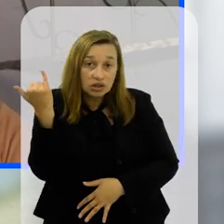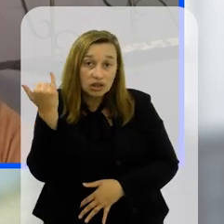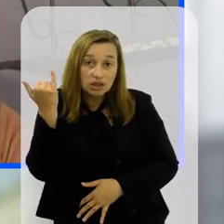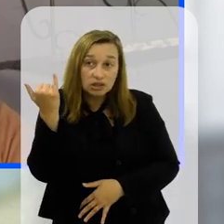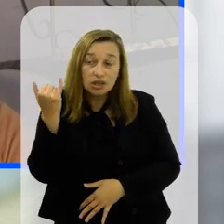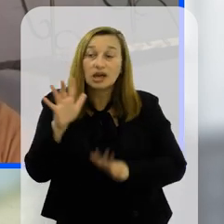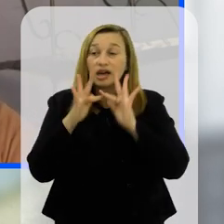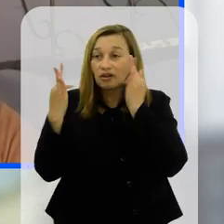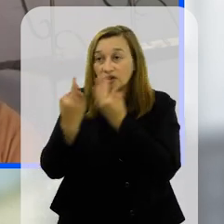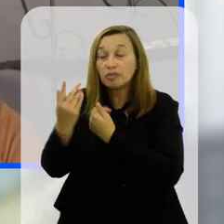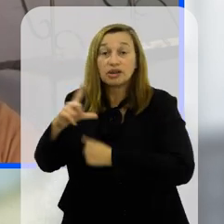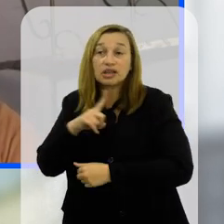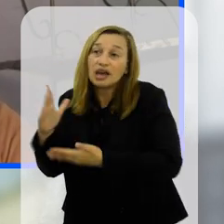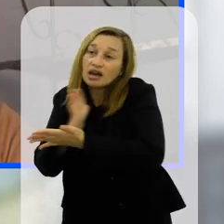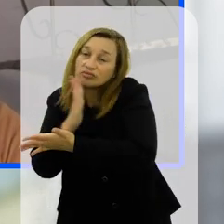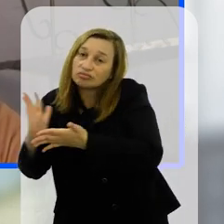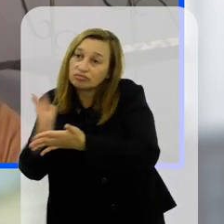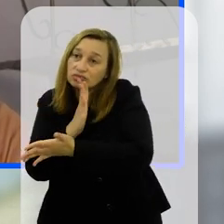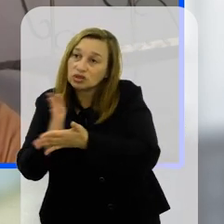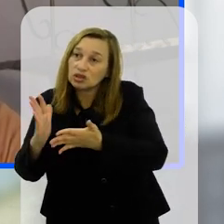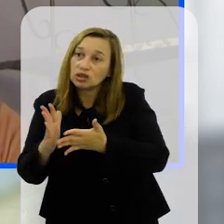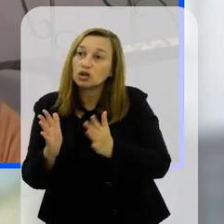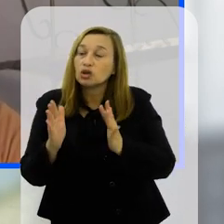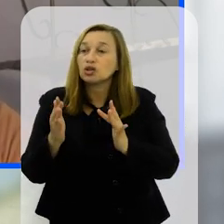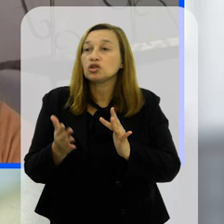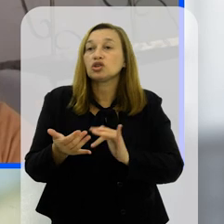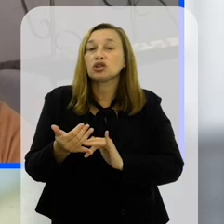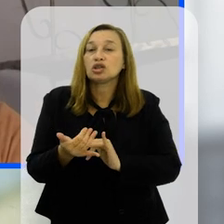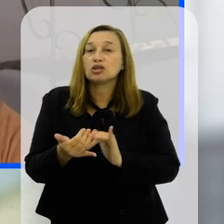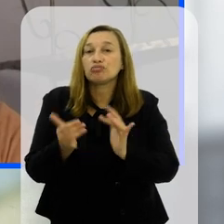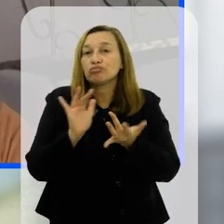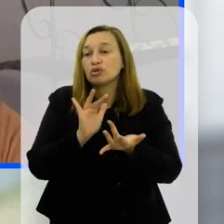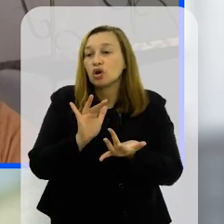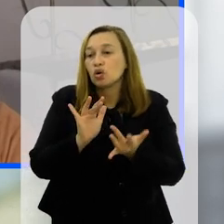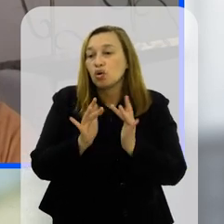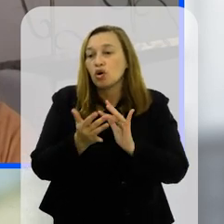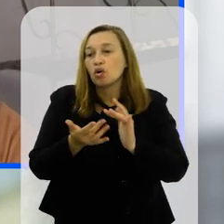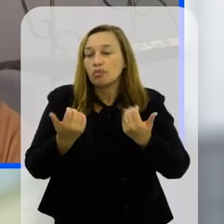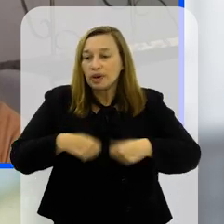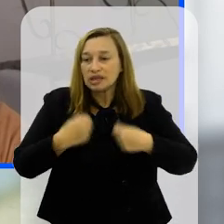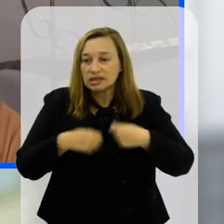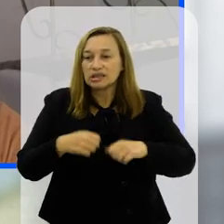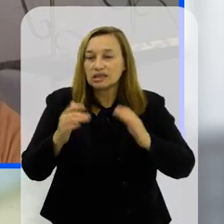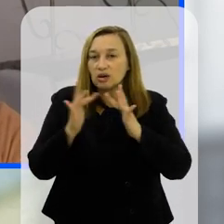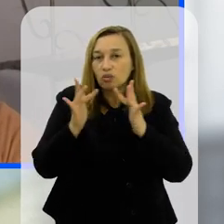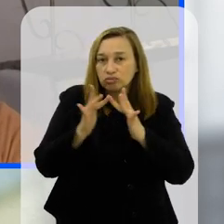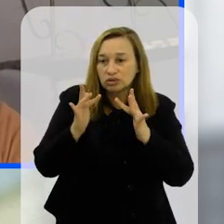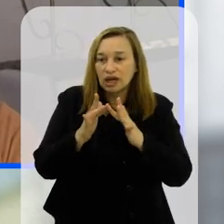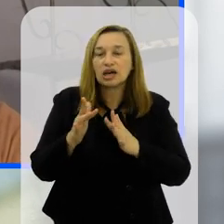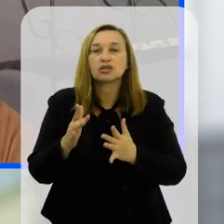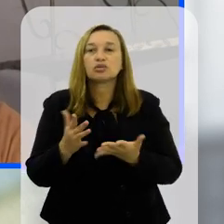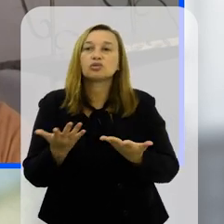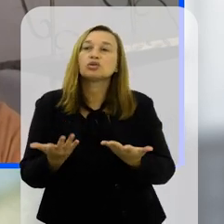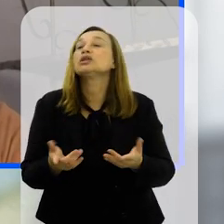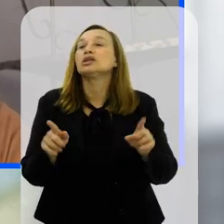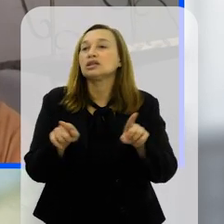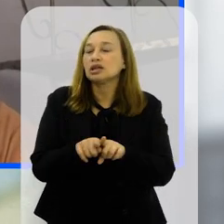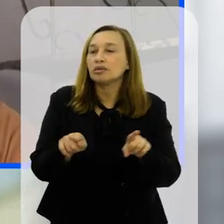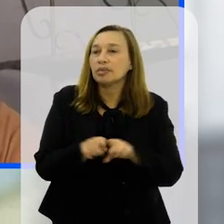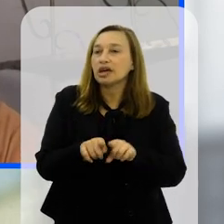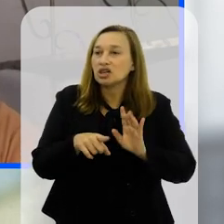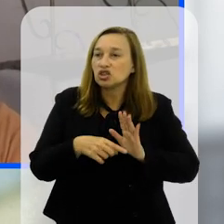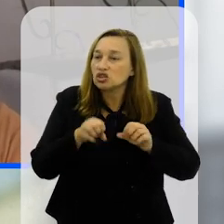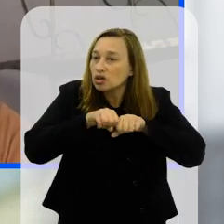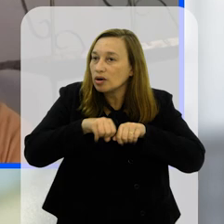a necessidade que esse familiar tem muitas vezes né de entrar em contato lembrando que a gente ampliou os canais de contato também com as nossas